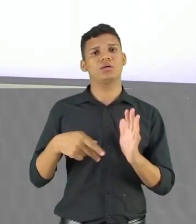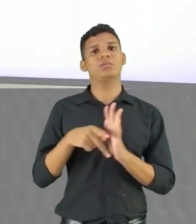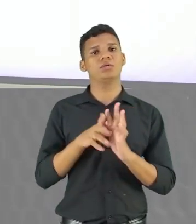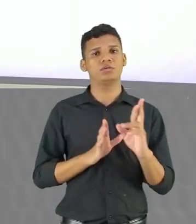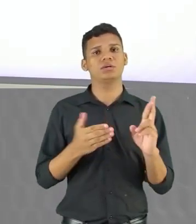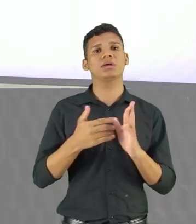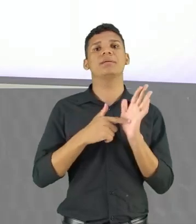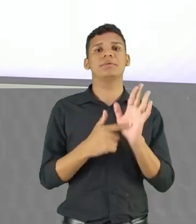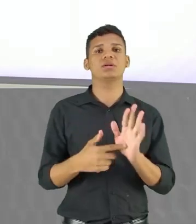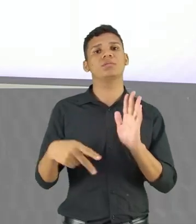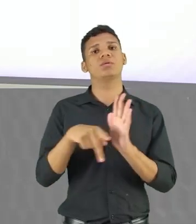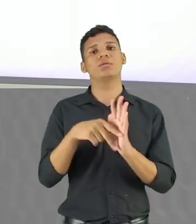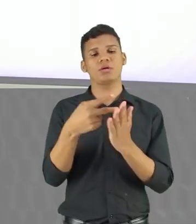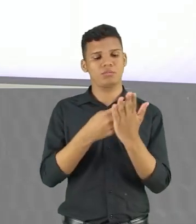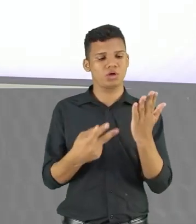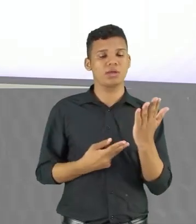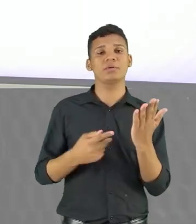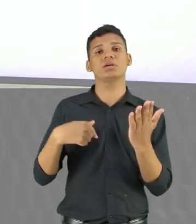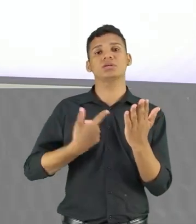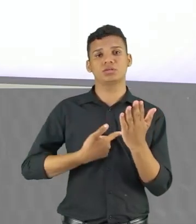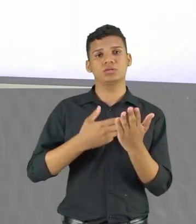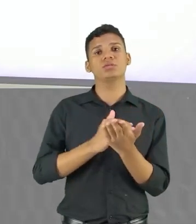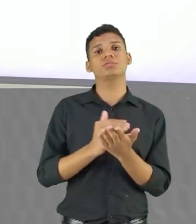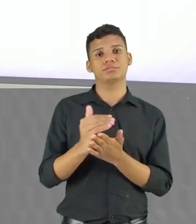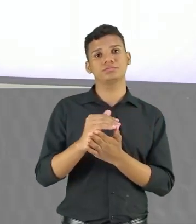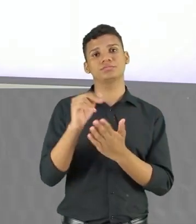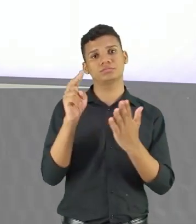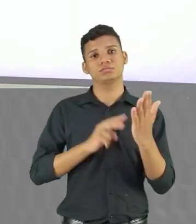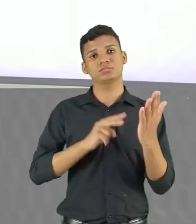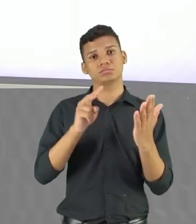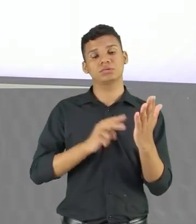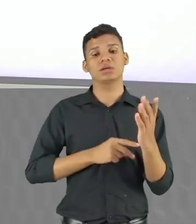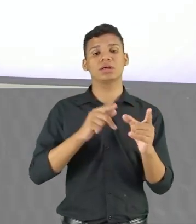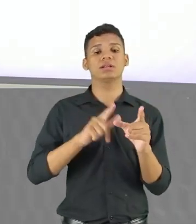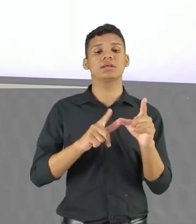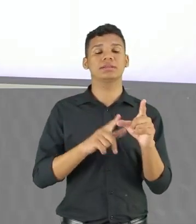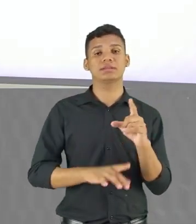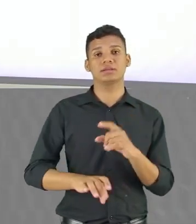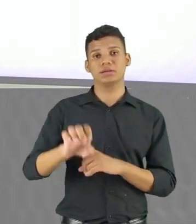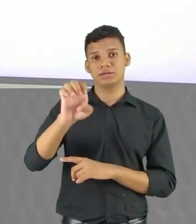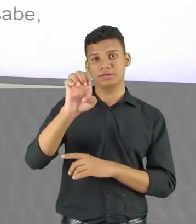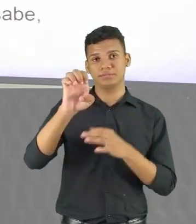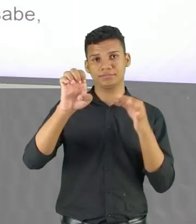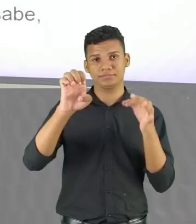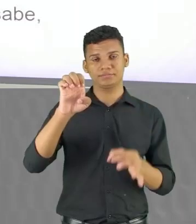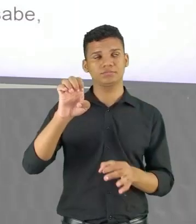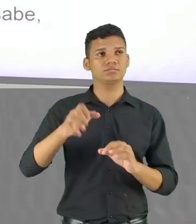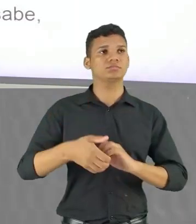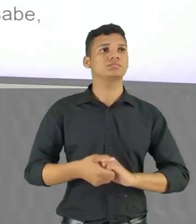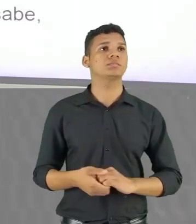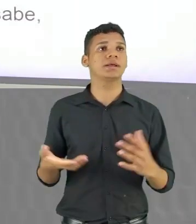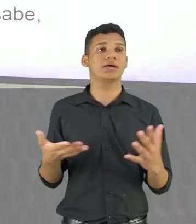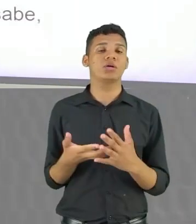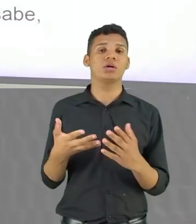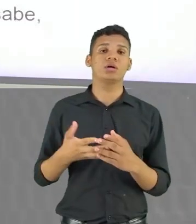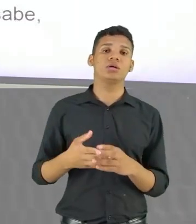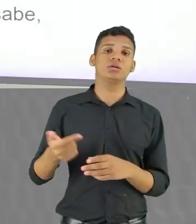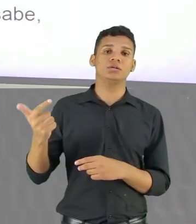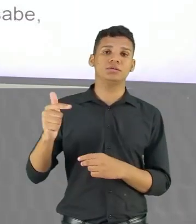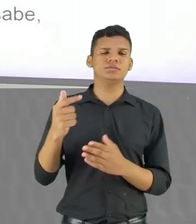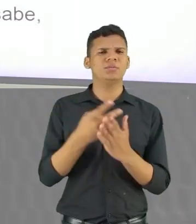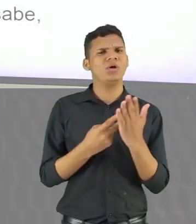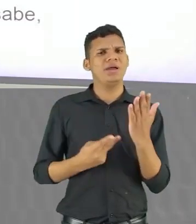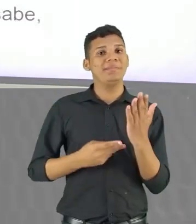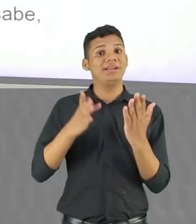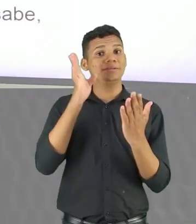ele apresenta no poema que a gente acabou de ler. Então, nosso gabarito é letra E. A gente vai para mais um poema, um